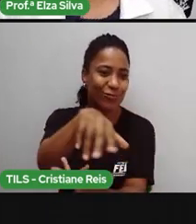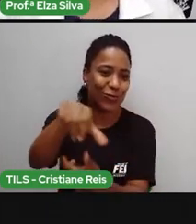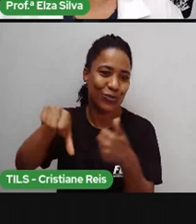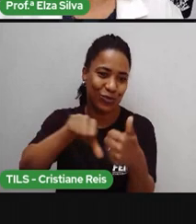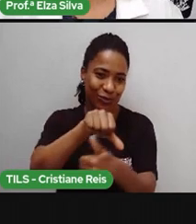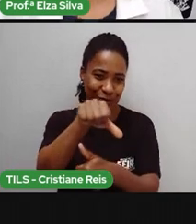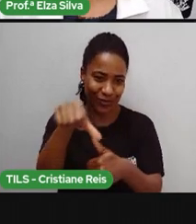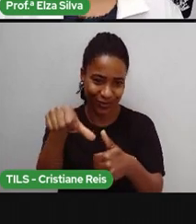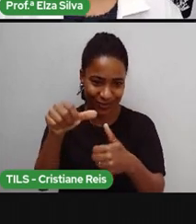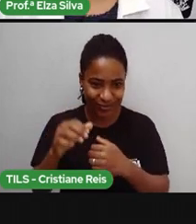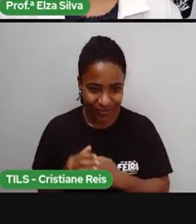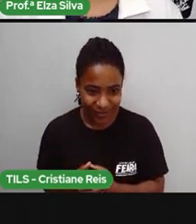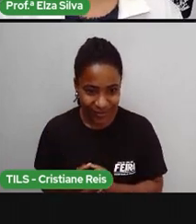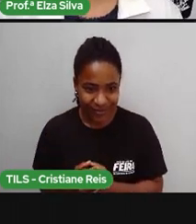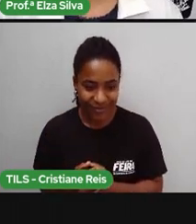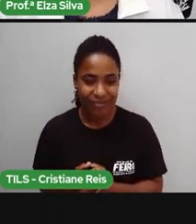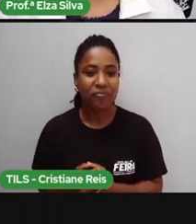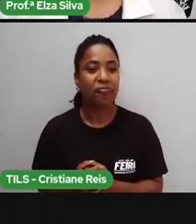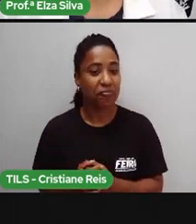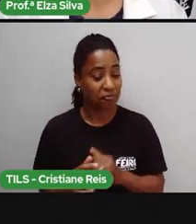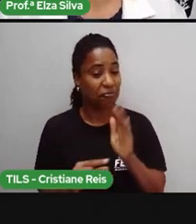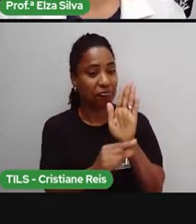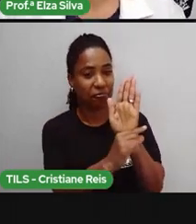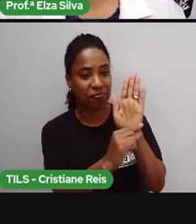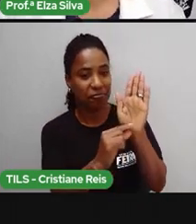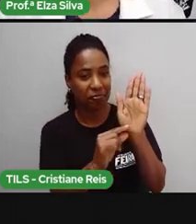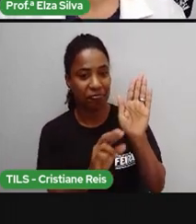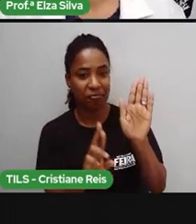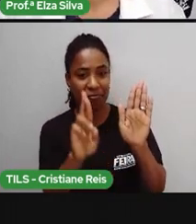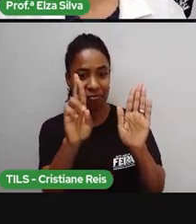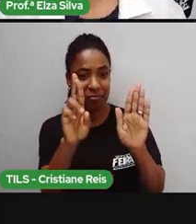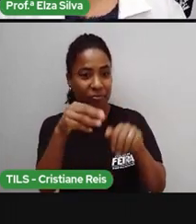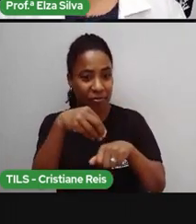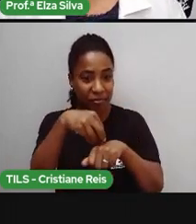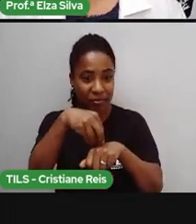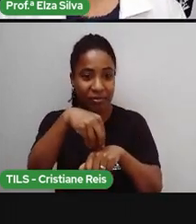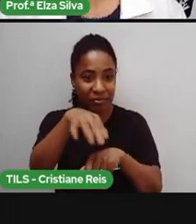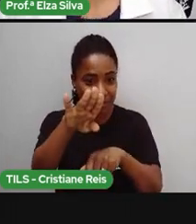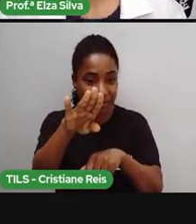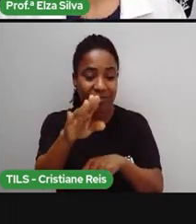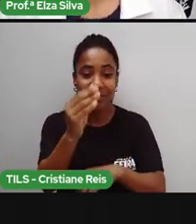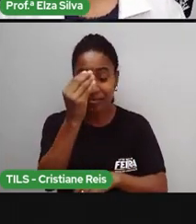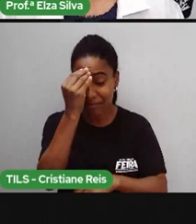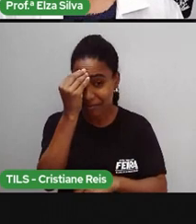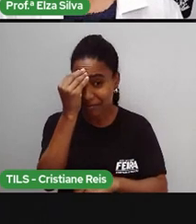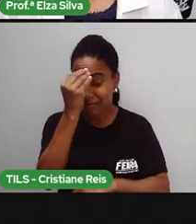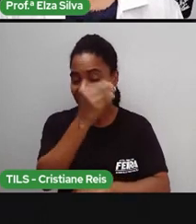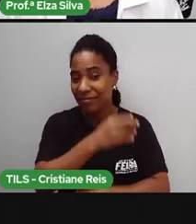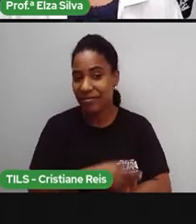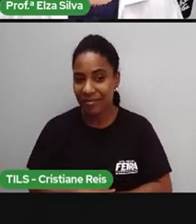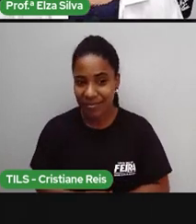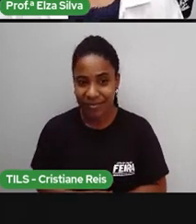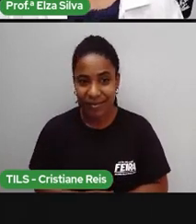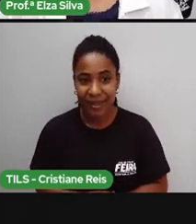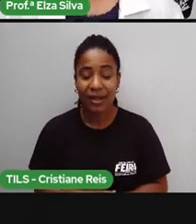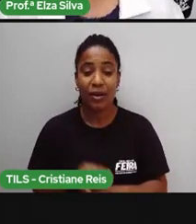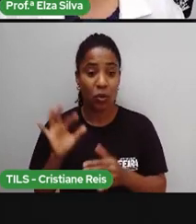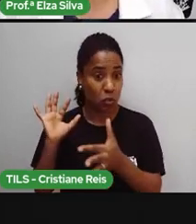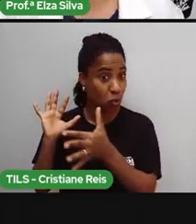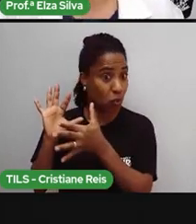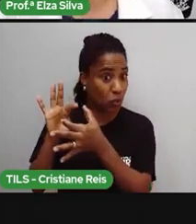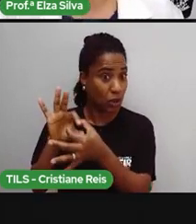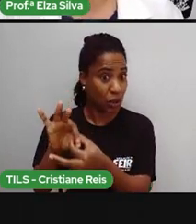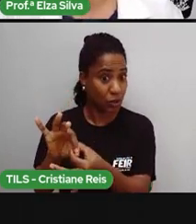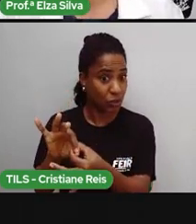Fica essa dica da estudante Kakênia. Quando ela nos diz, principalmente no contexto que nós